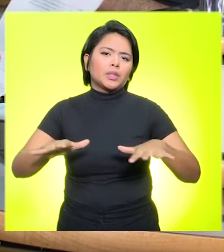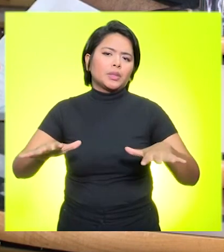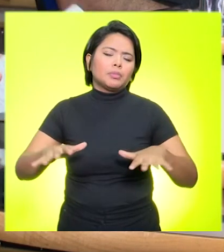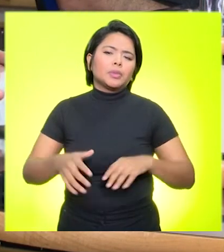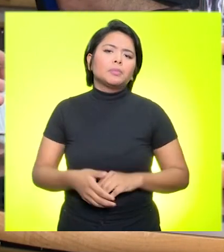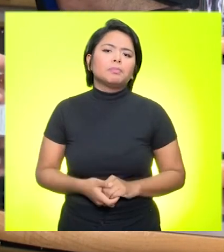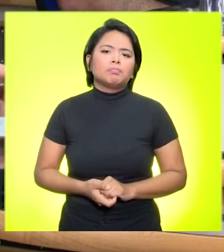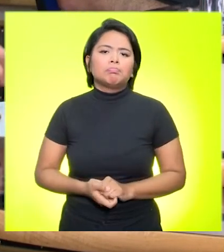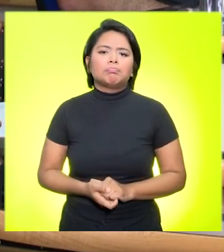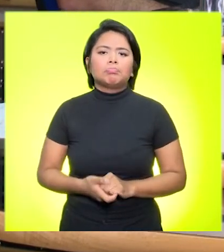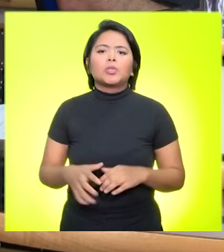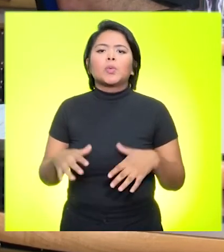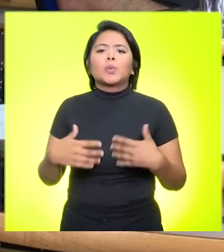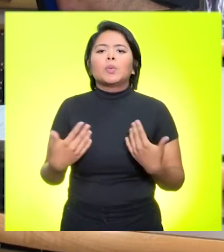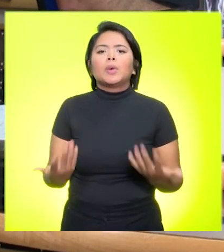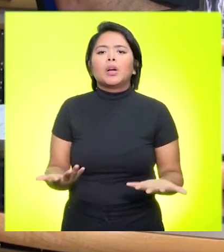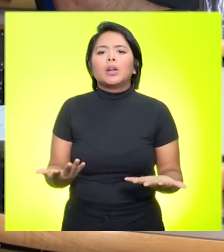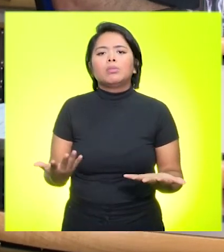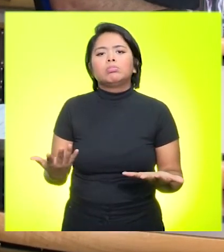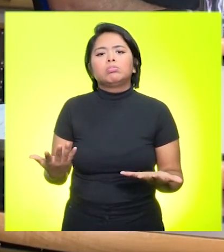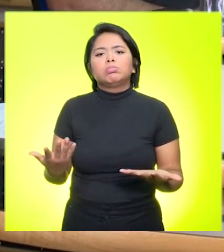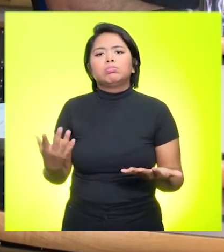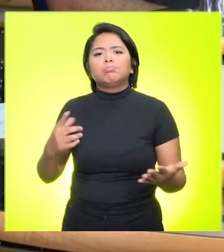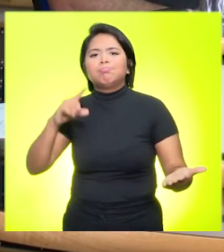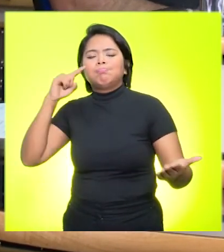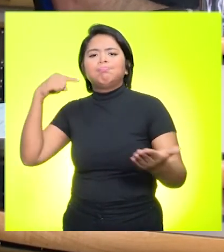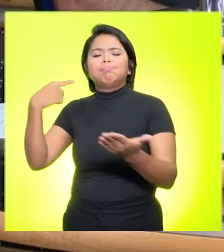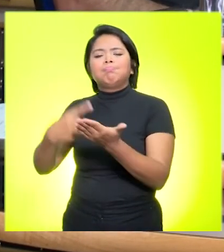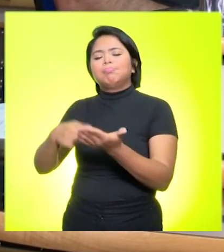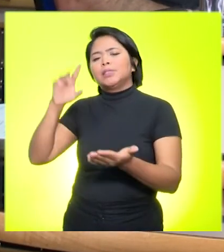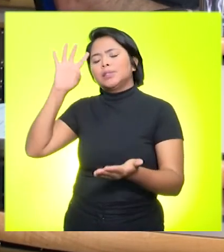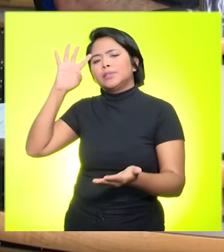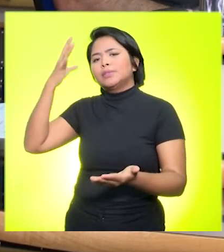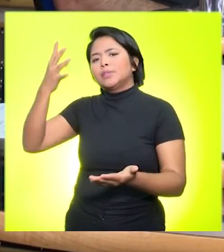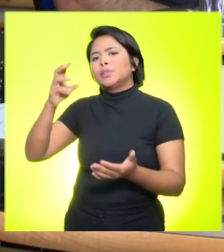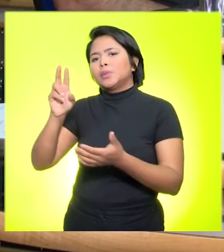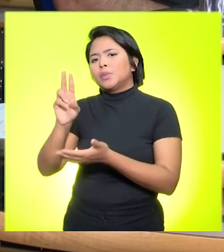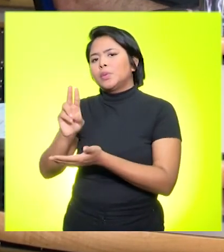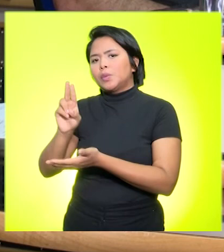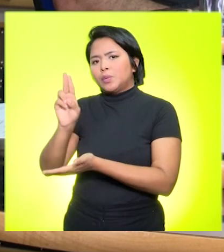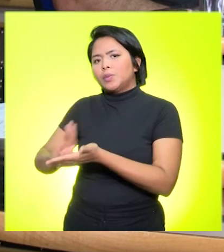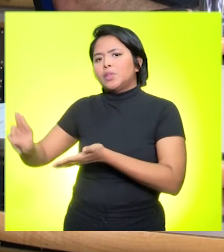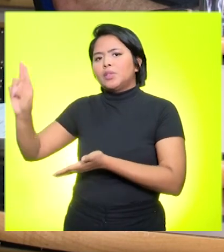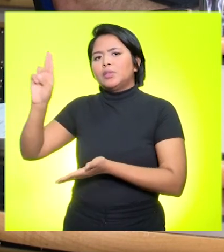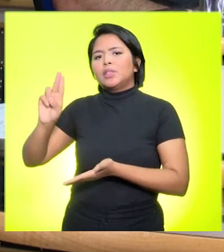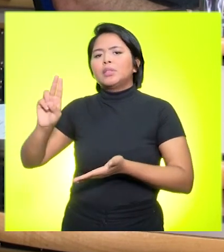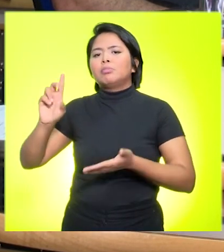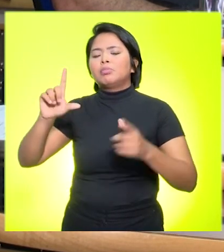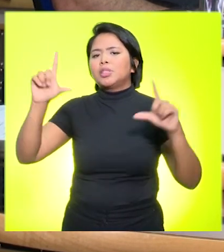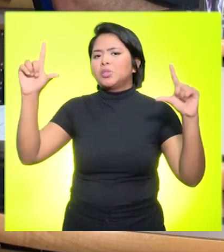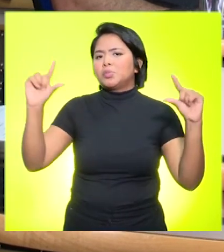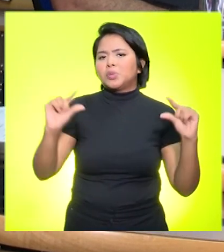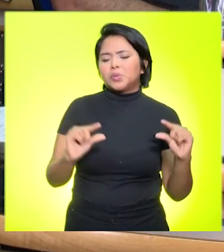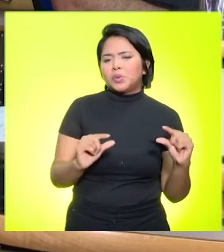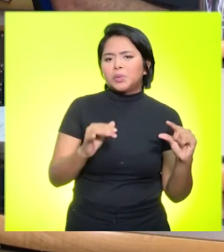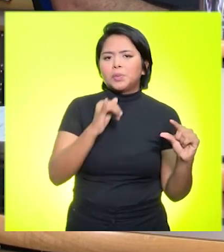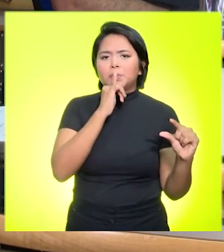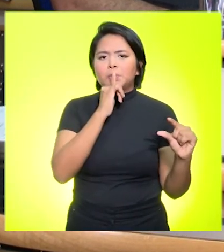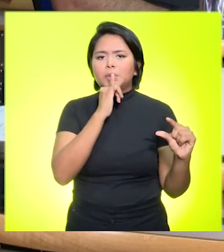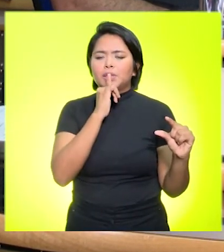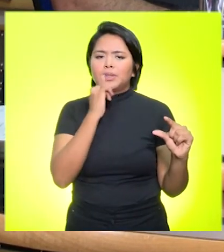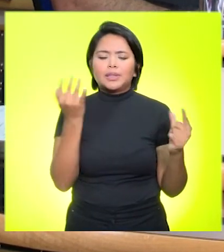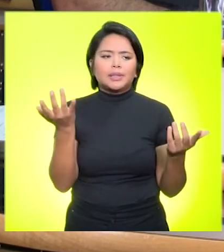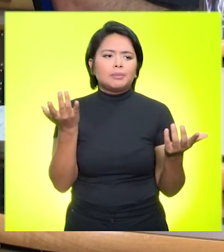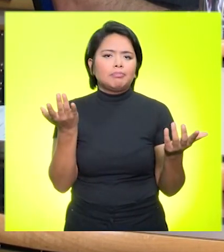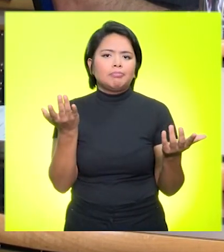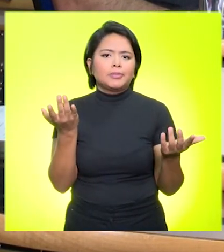quais foram as medidas que a universidade tomou para diminuir essa disparidade em relação a estudantes